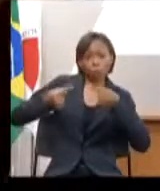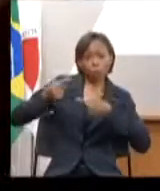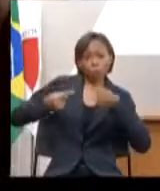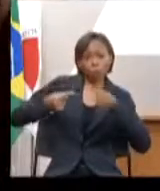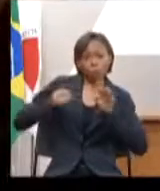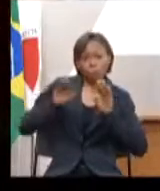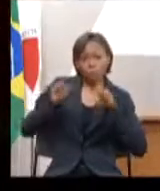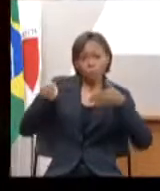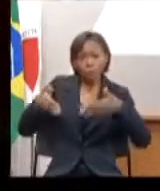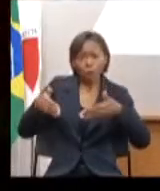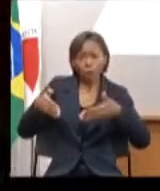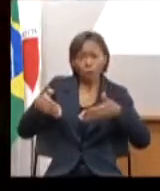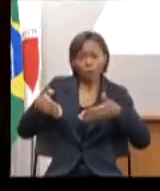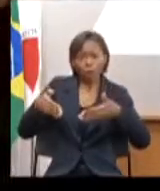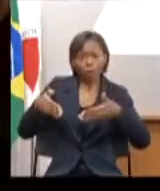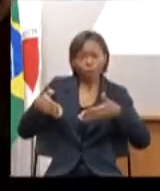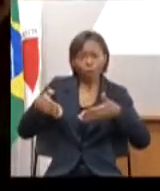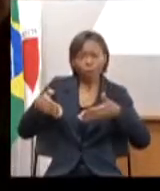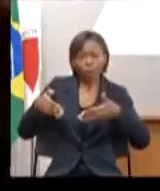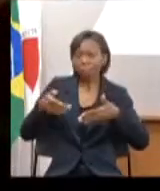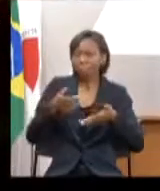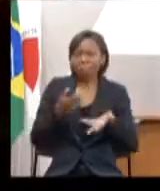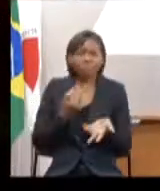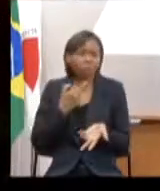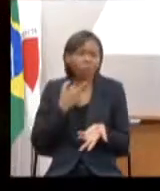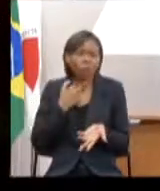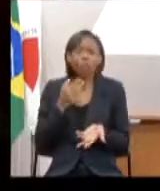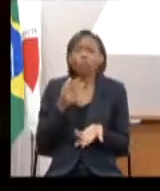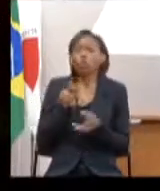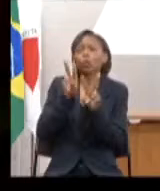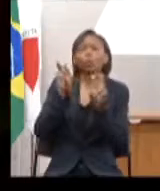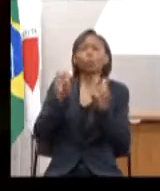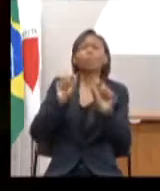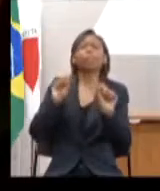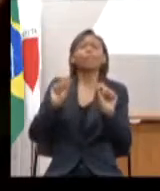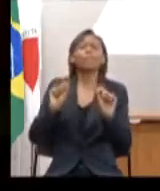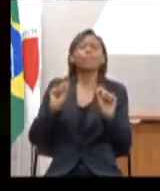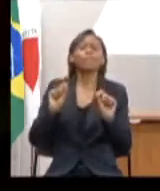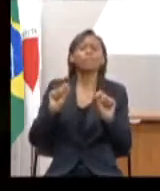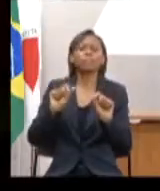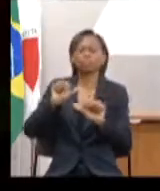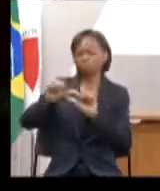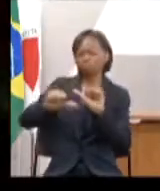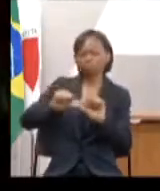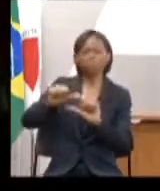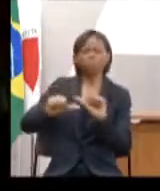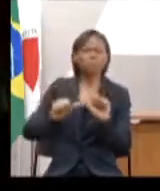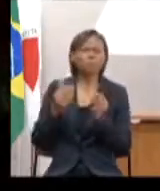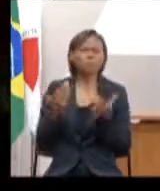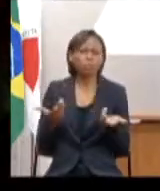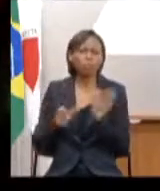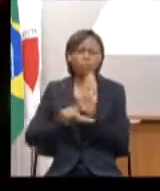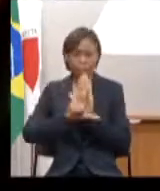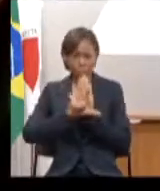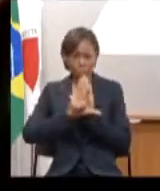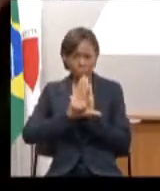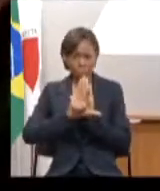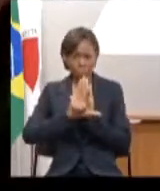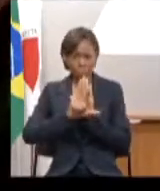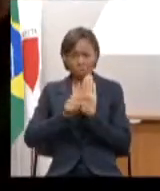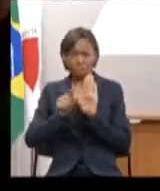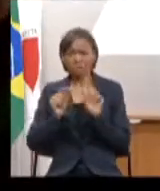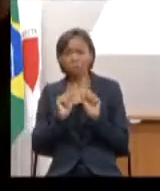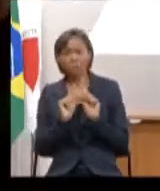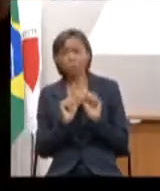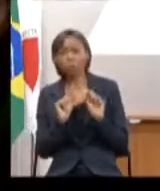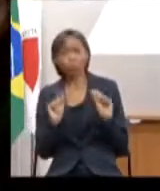sobre o que está sendo modificado, o que a lei efetivamente está trazendo. Claro